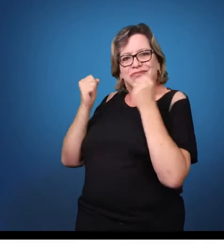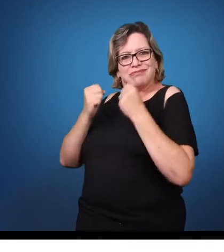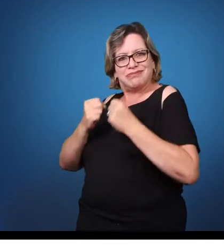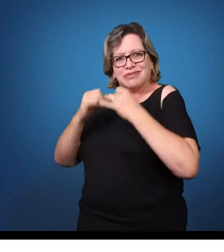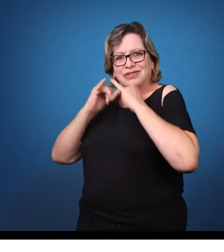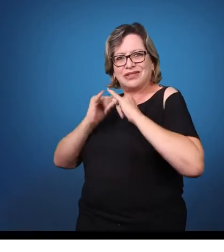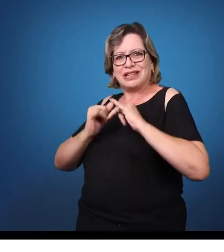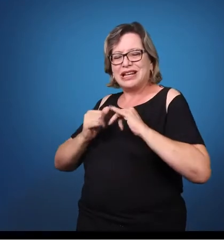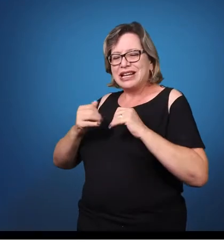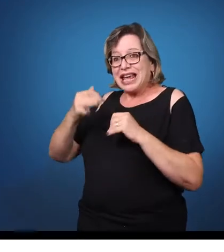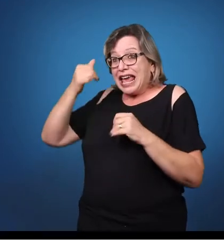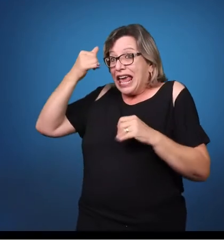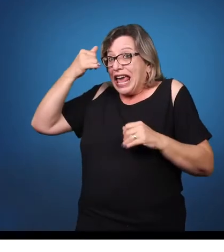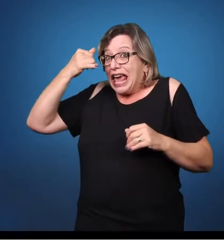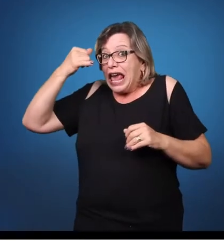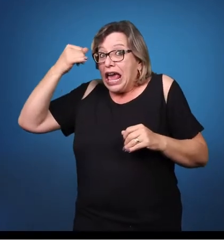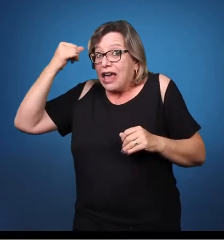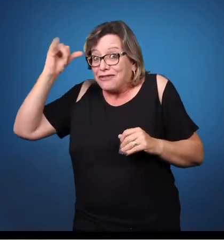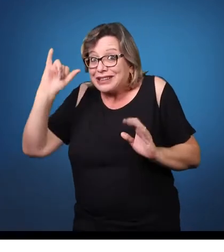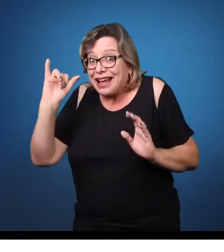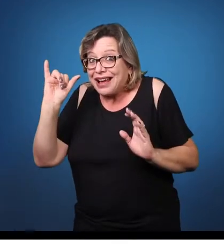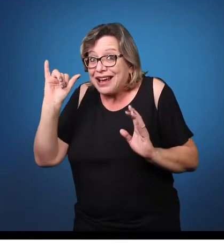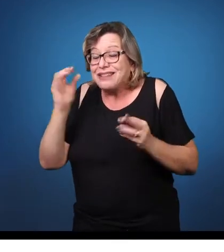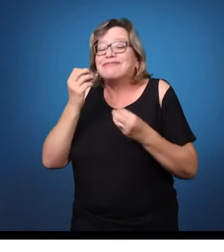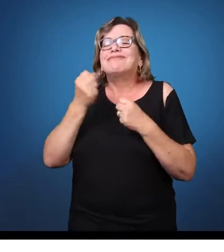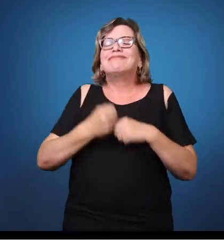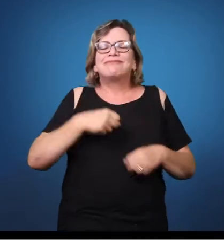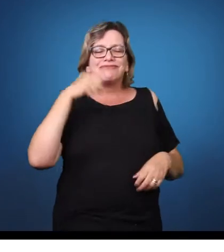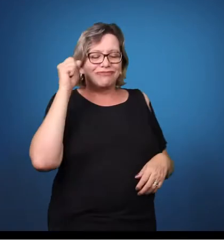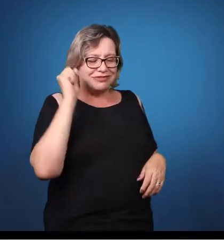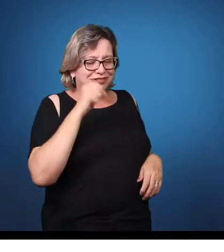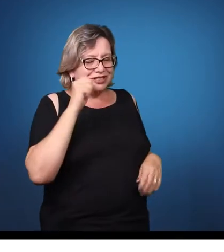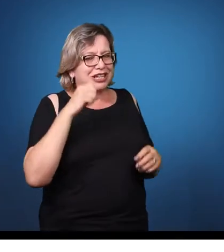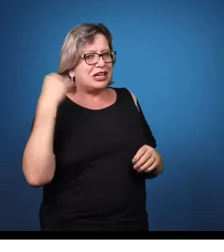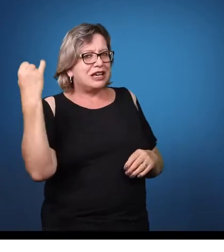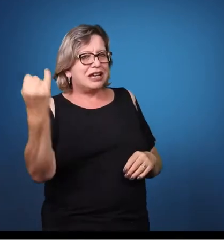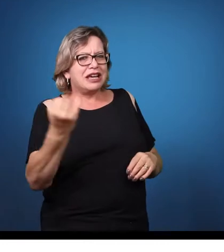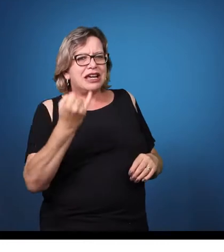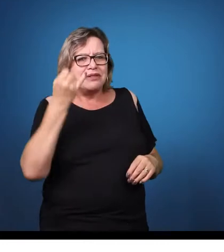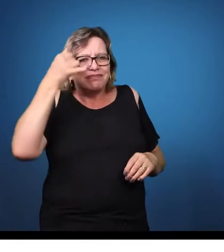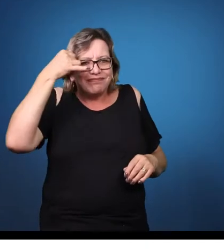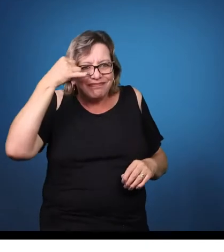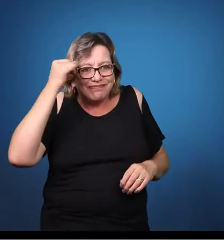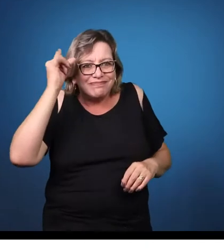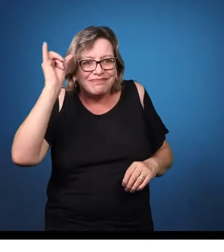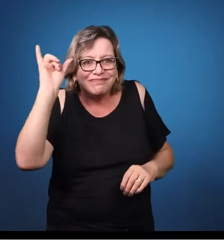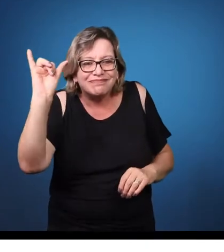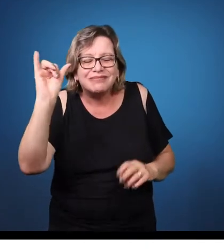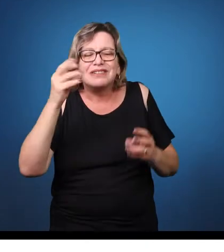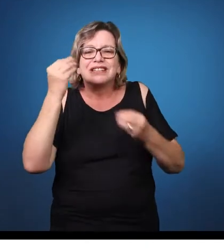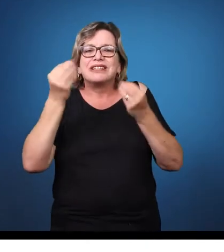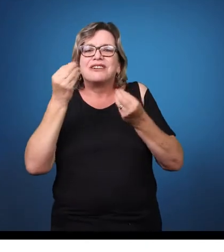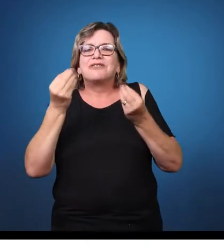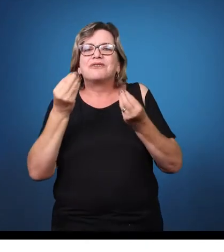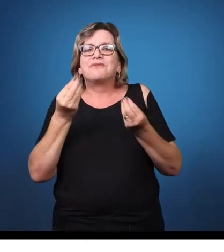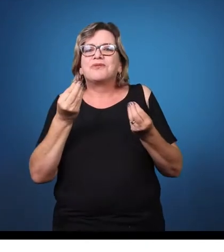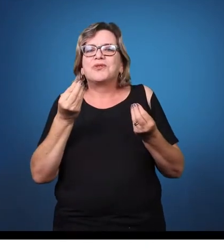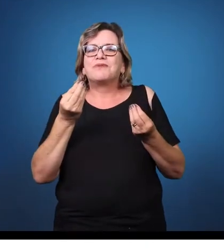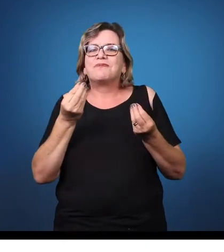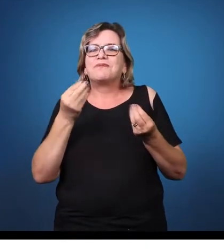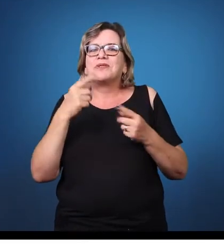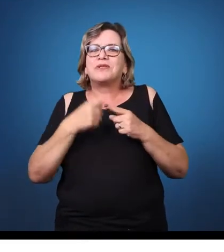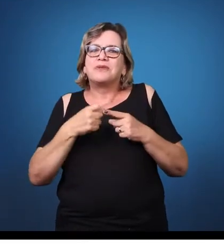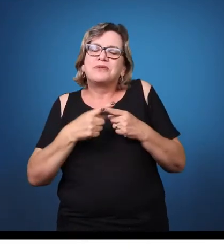a gente falar em prevenção. Por quê? Quais são as causas da deficiência intelectual? A gente tem pré